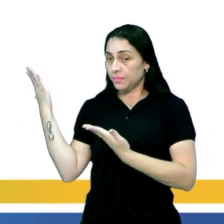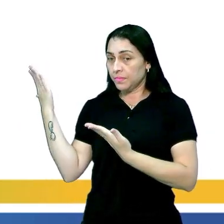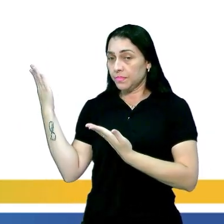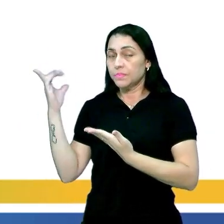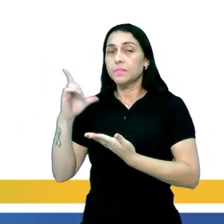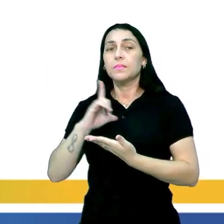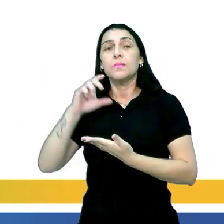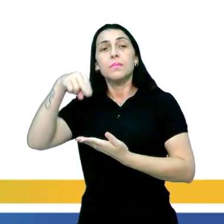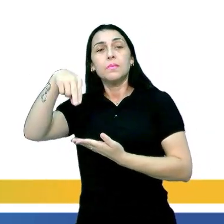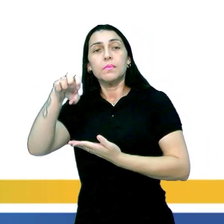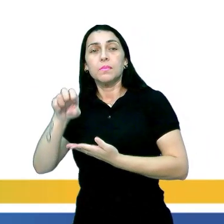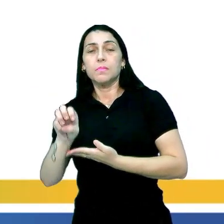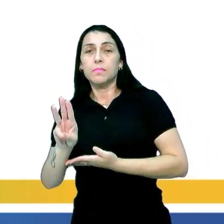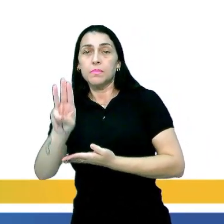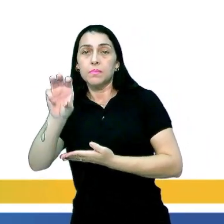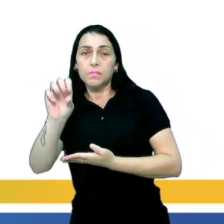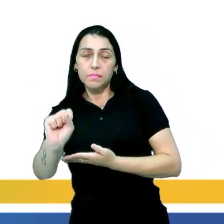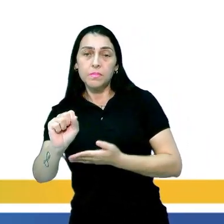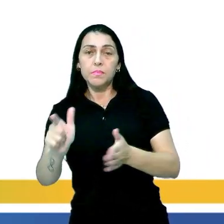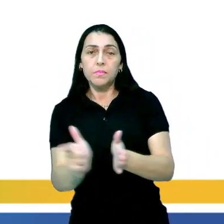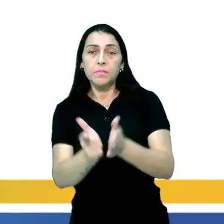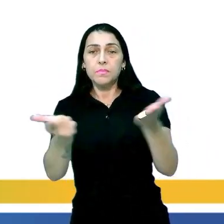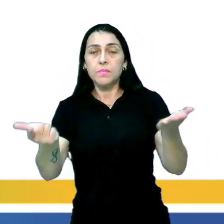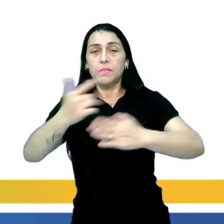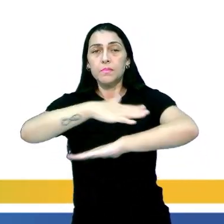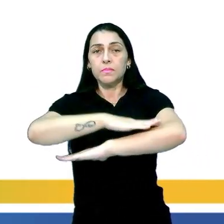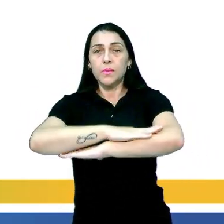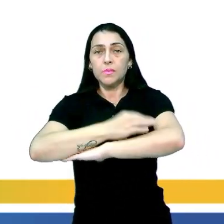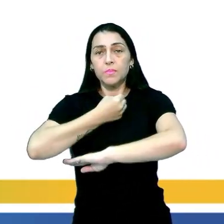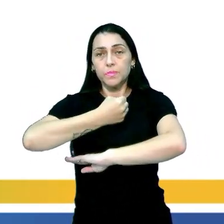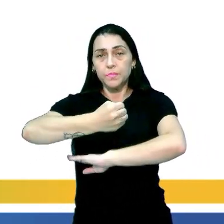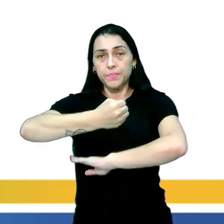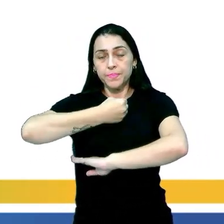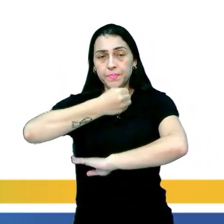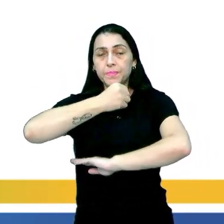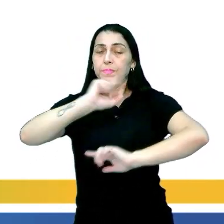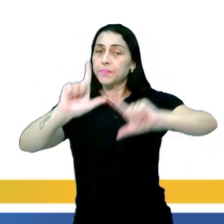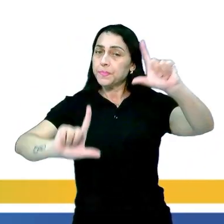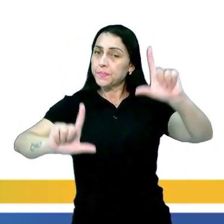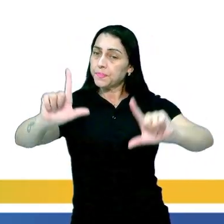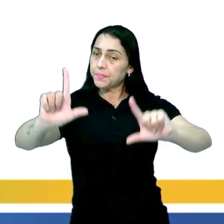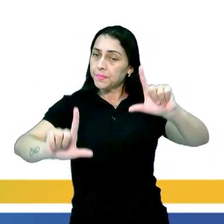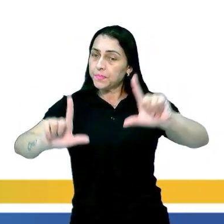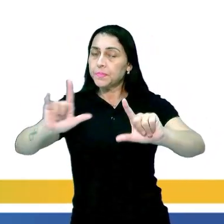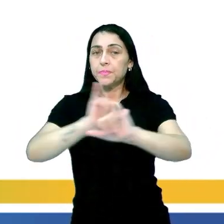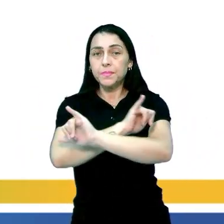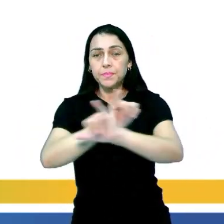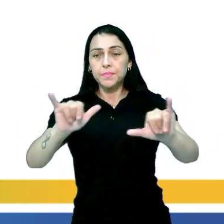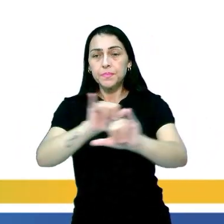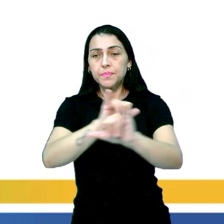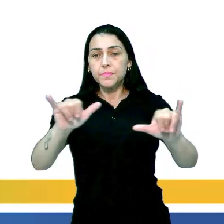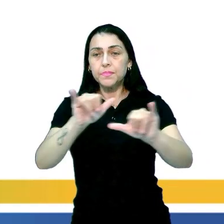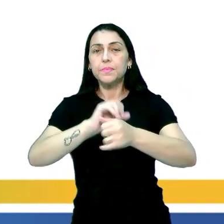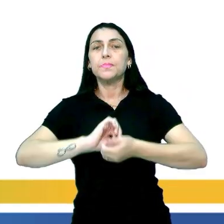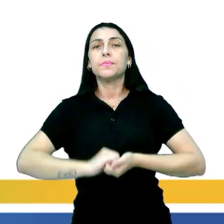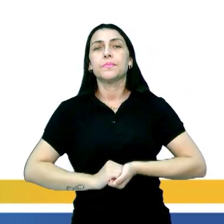Temos as news, que são os jornais, né, que passam, transmitem as notícias.